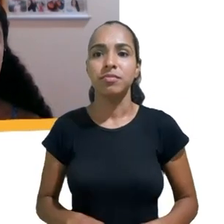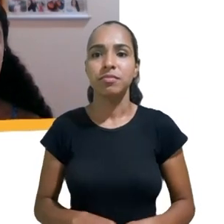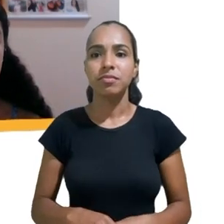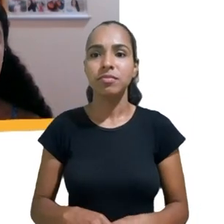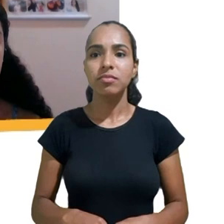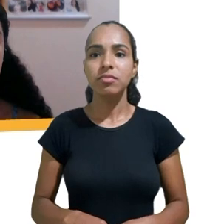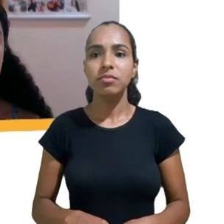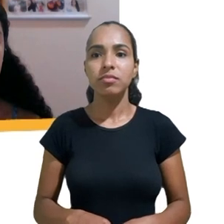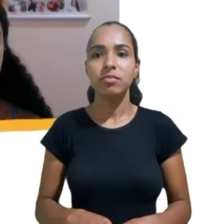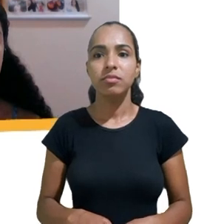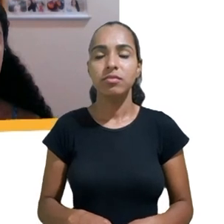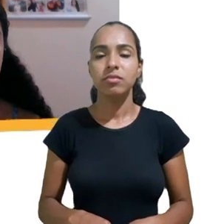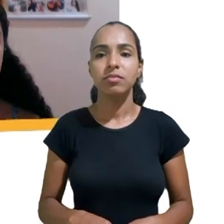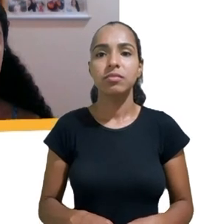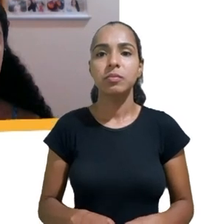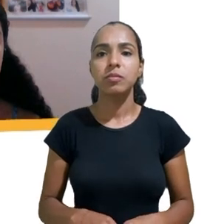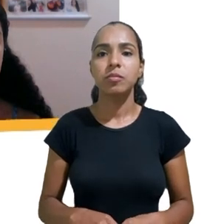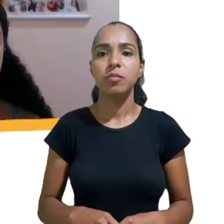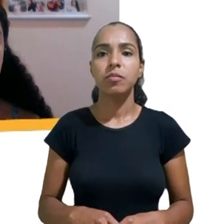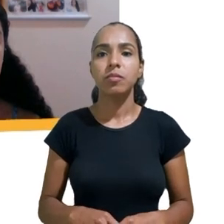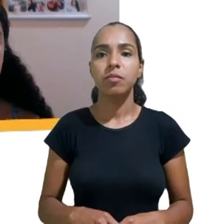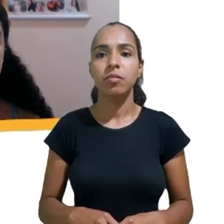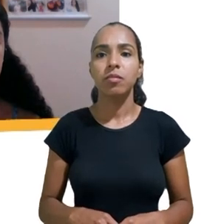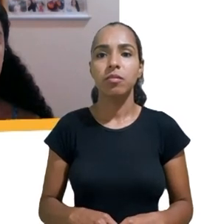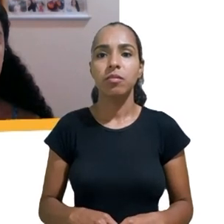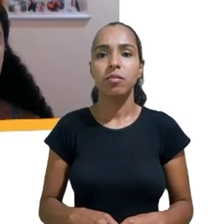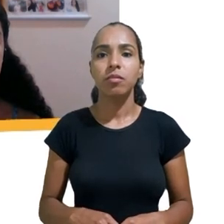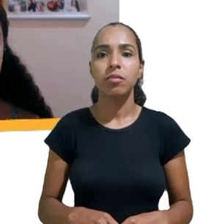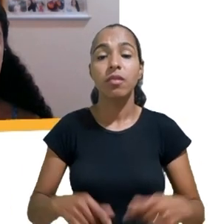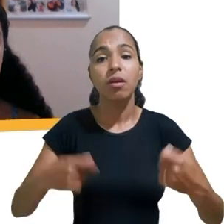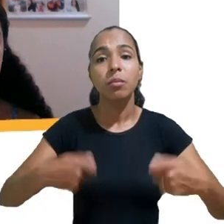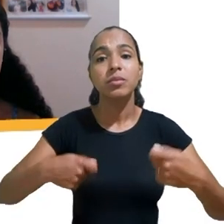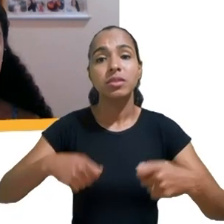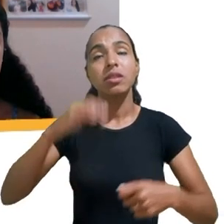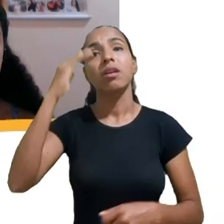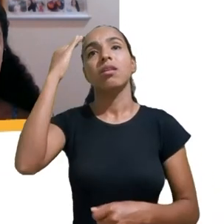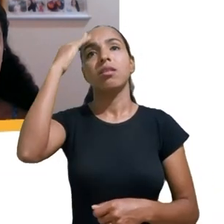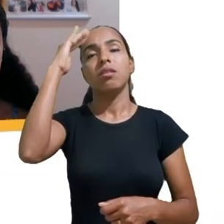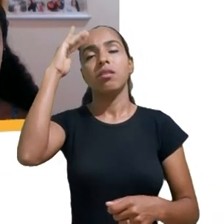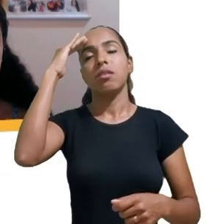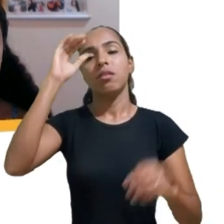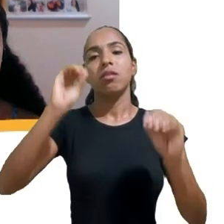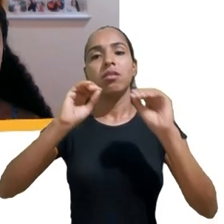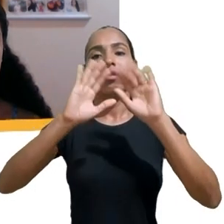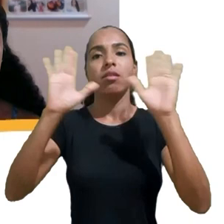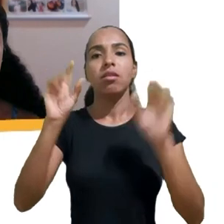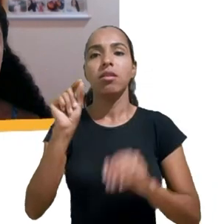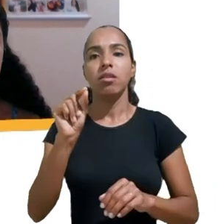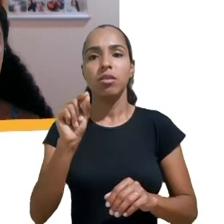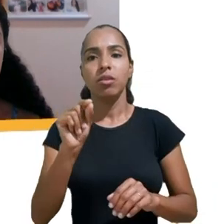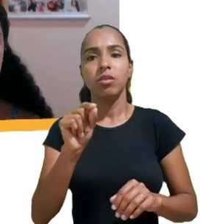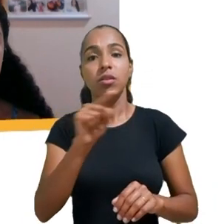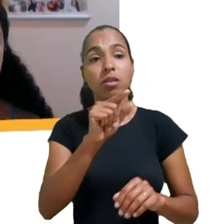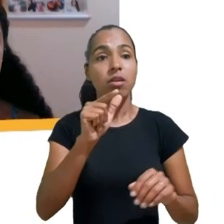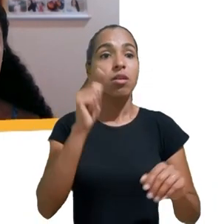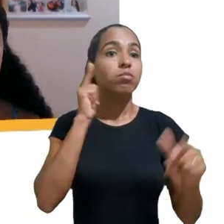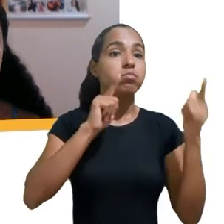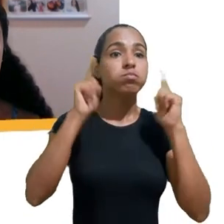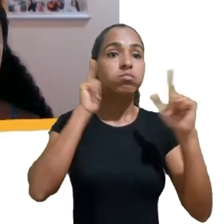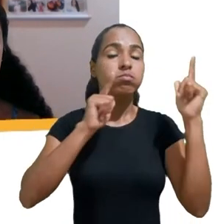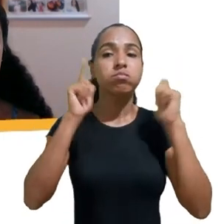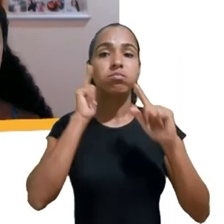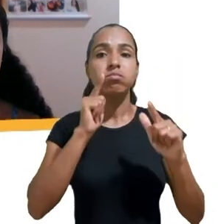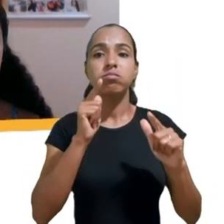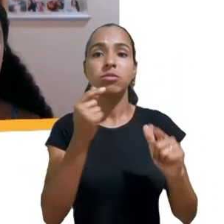essa busca, esses benefícios monetários acabam levando a criança a querer produzir cada vez